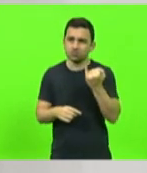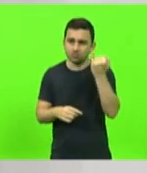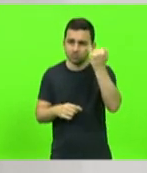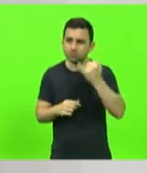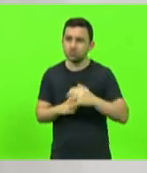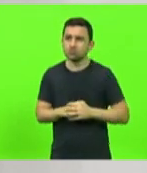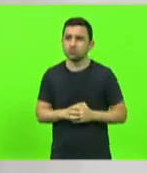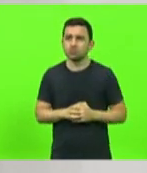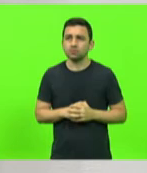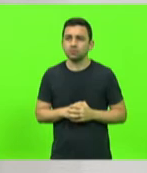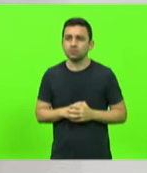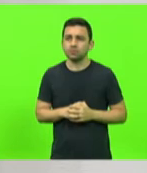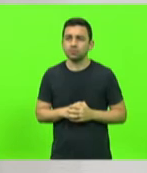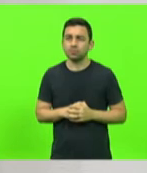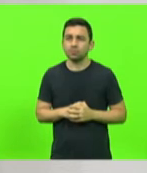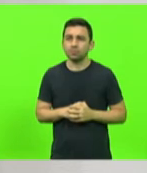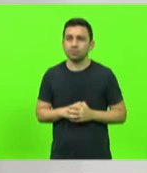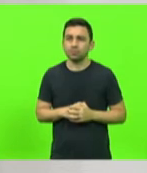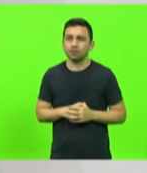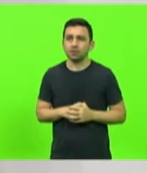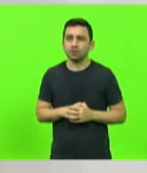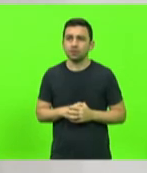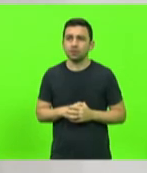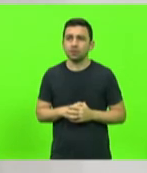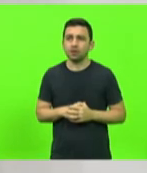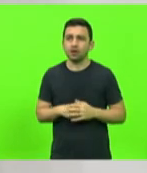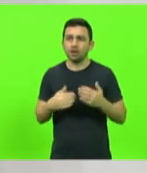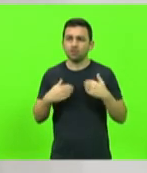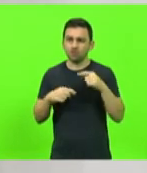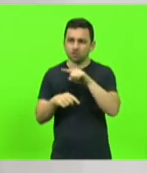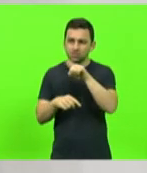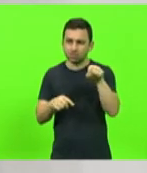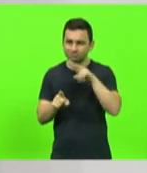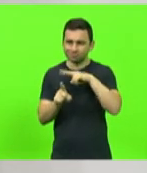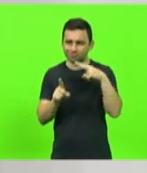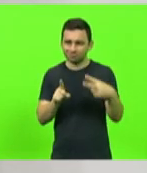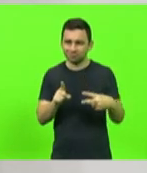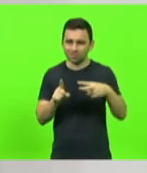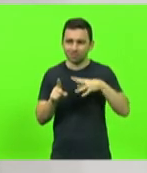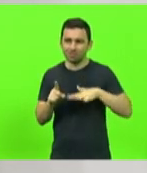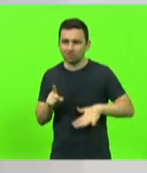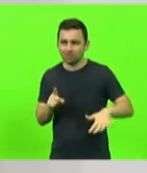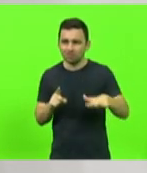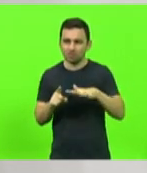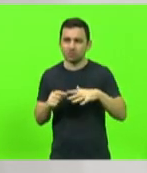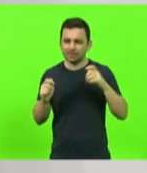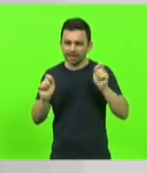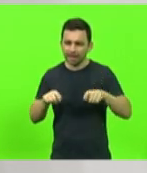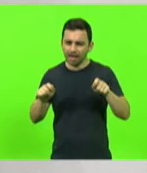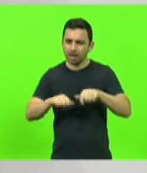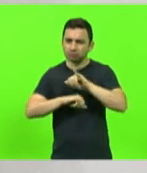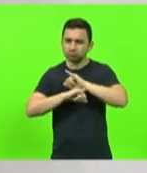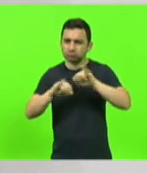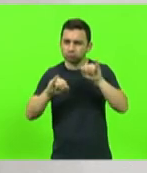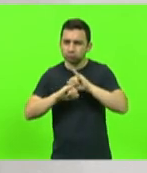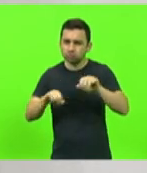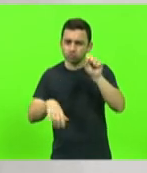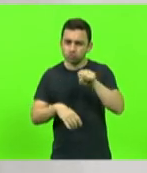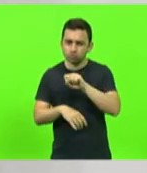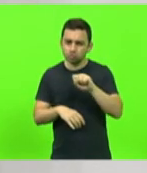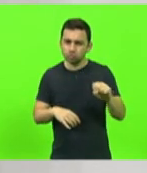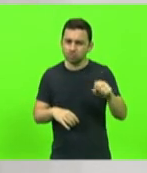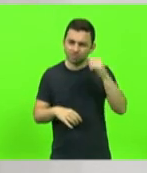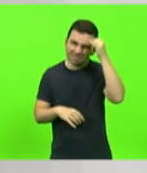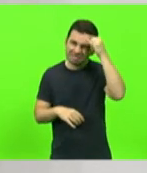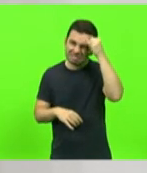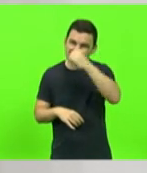Peço também que esse olhar, que nós possamos lançar uma campanha ao SUS contra o racismo, como